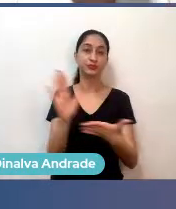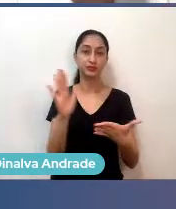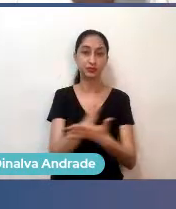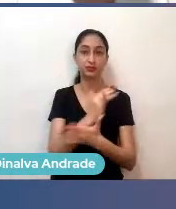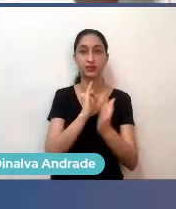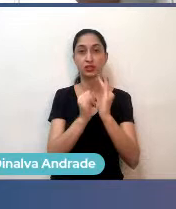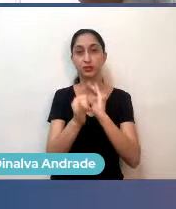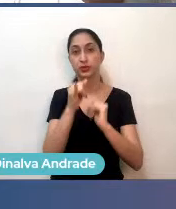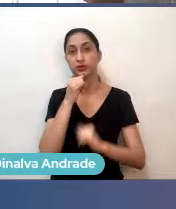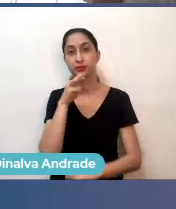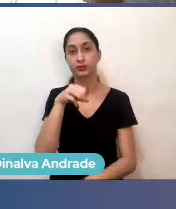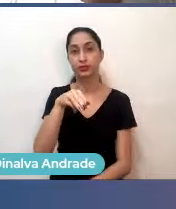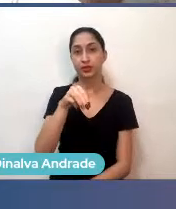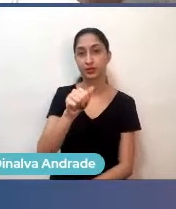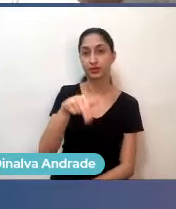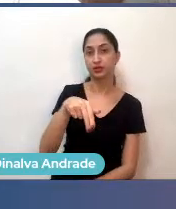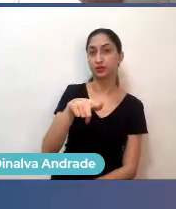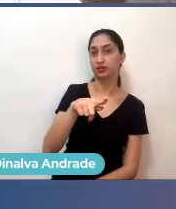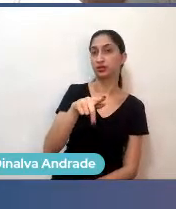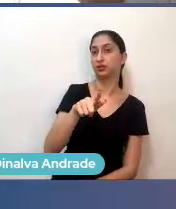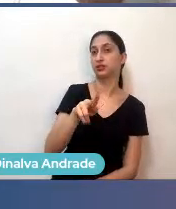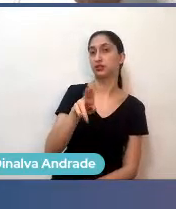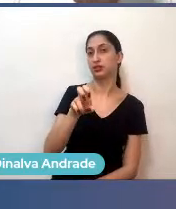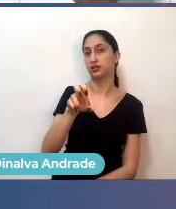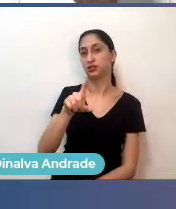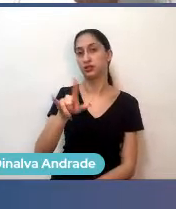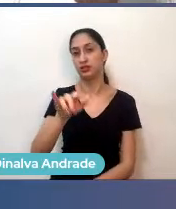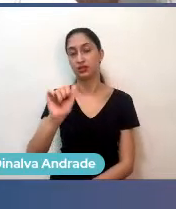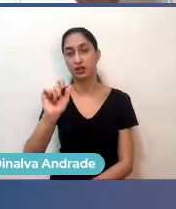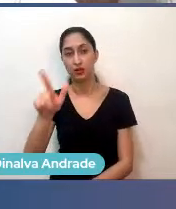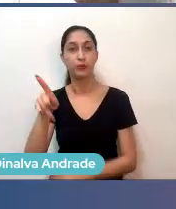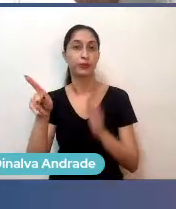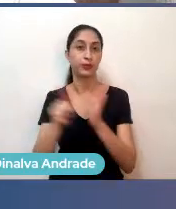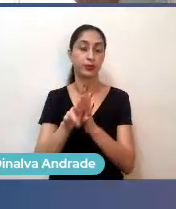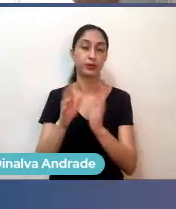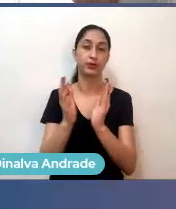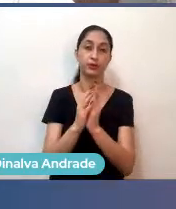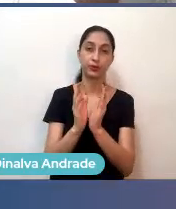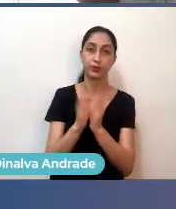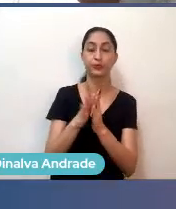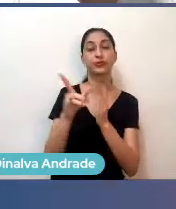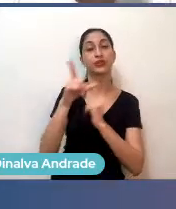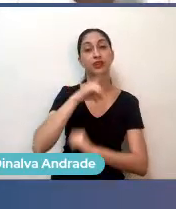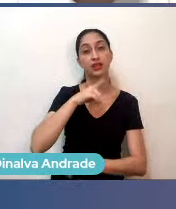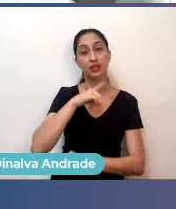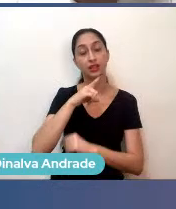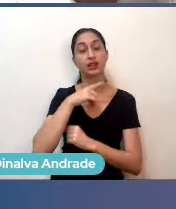a Manguesal, que é de Recife, dentro do estado de Pernambuco, All Sands Bay, que fica em Salvador, na Bahia,